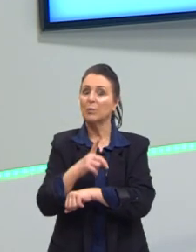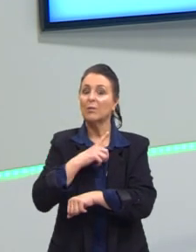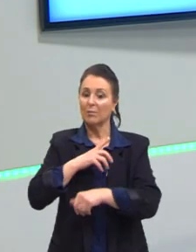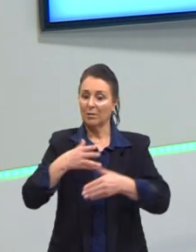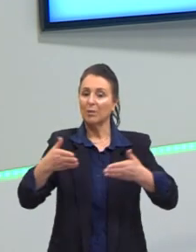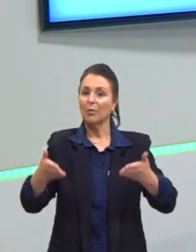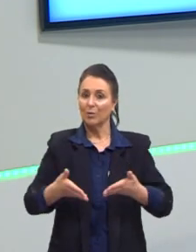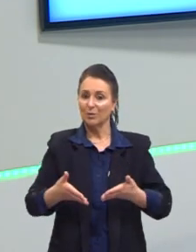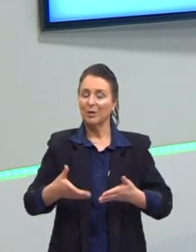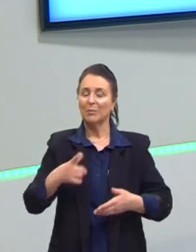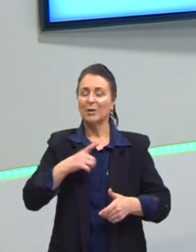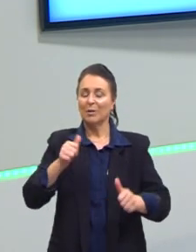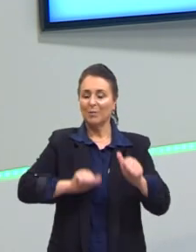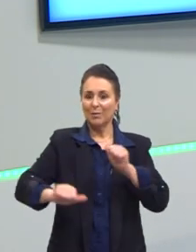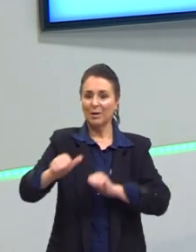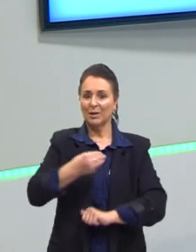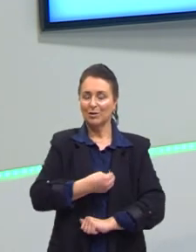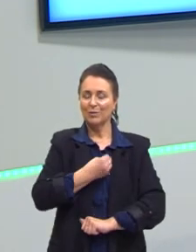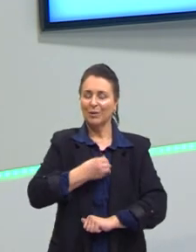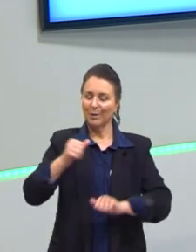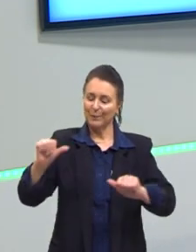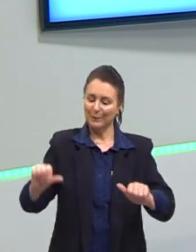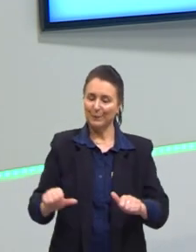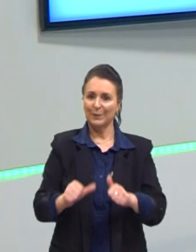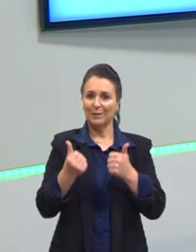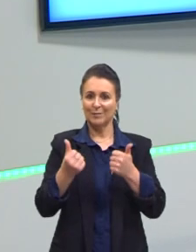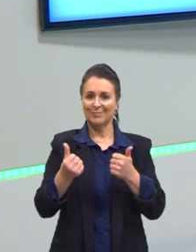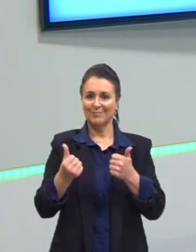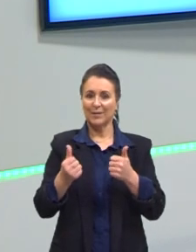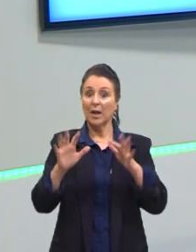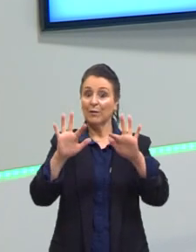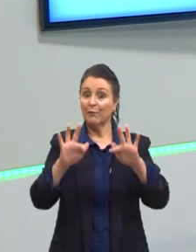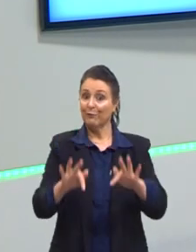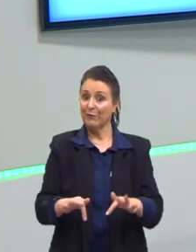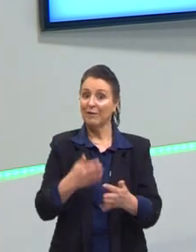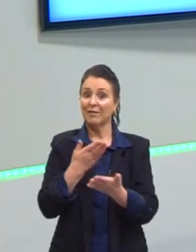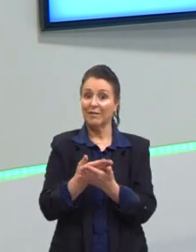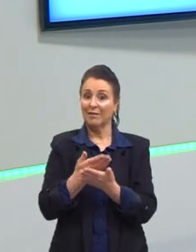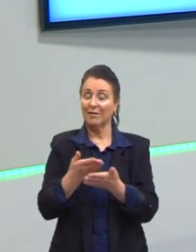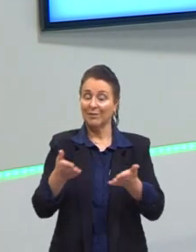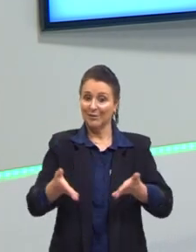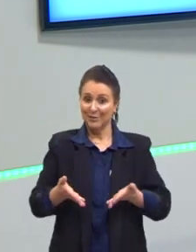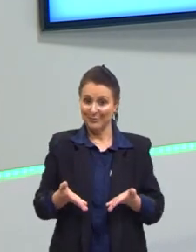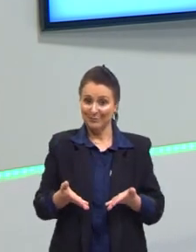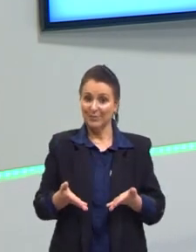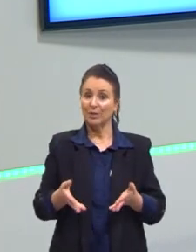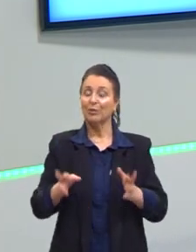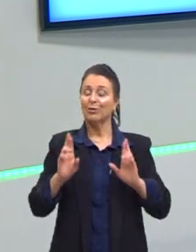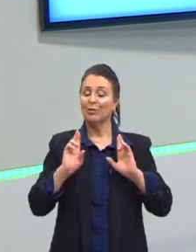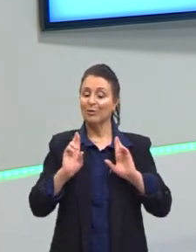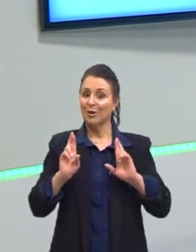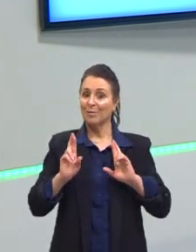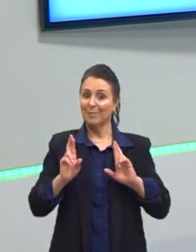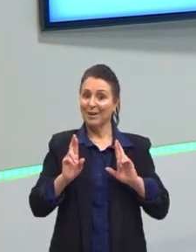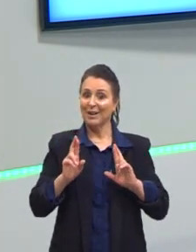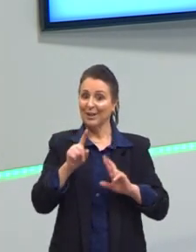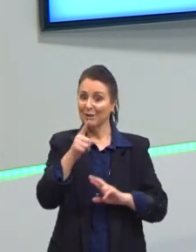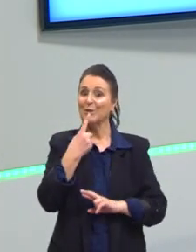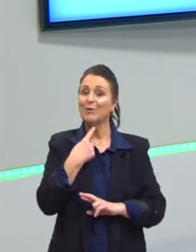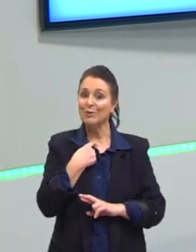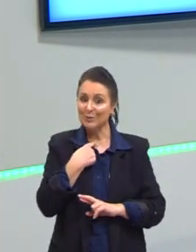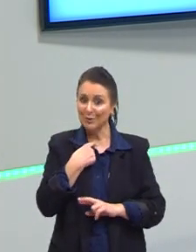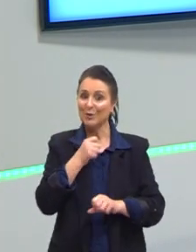né? Para ter uma qualidade de vida superior. Pessoal, chegamos ao final dessa aula. Eu espero vocês na nossa aula de número